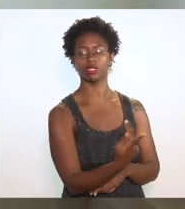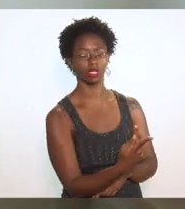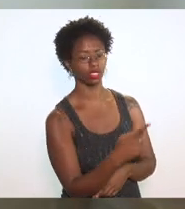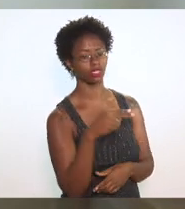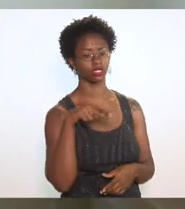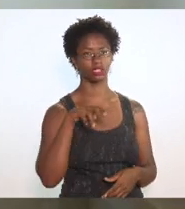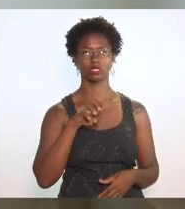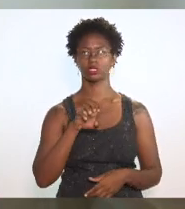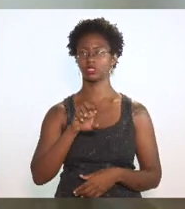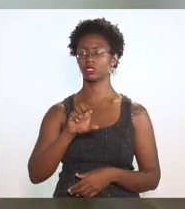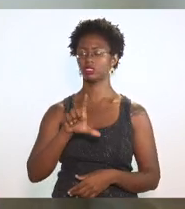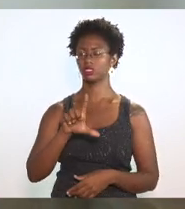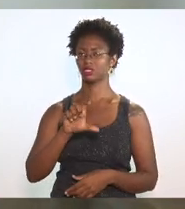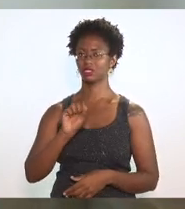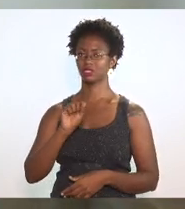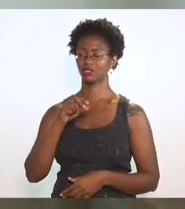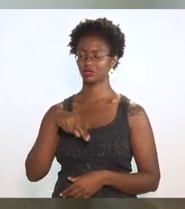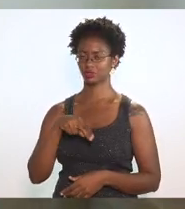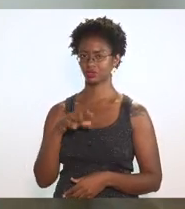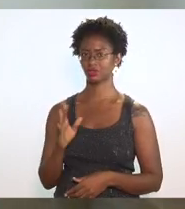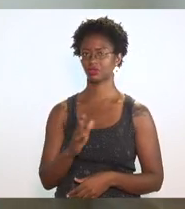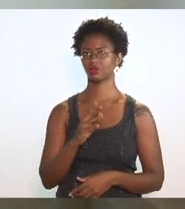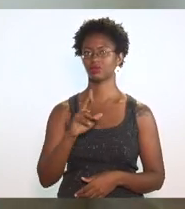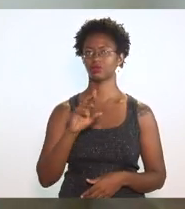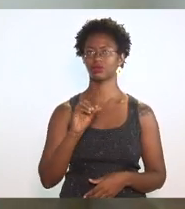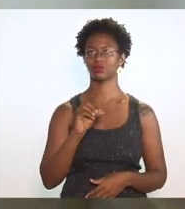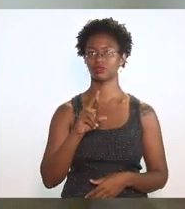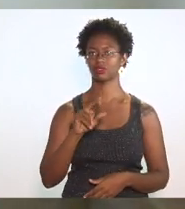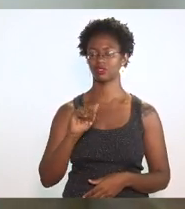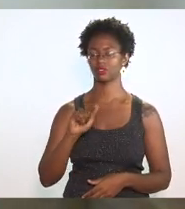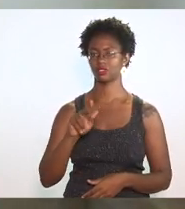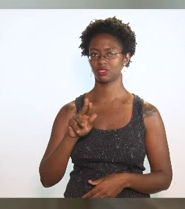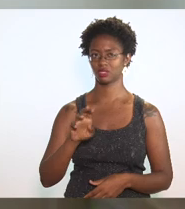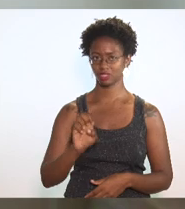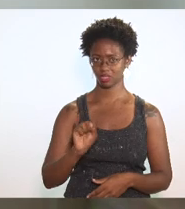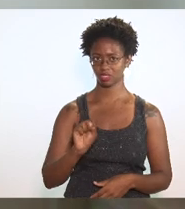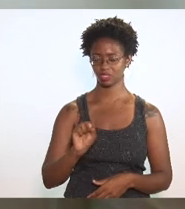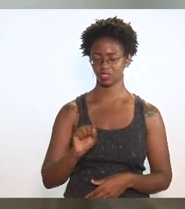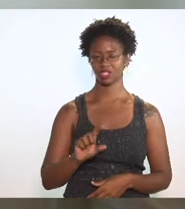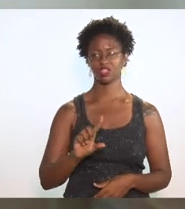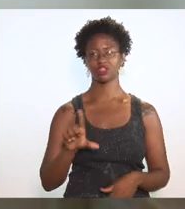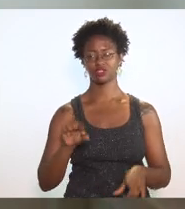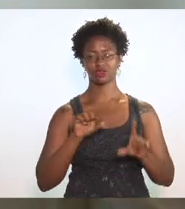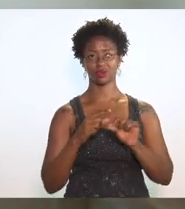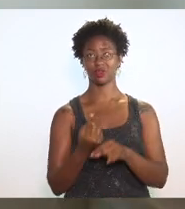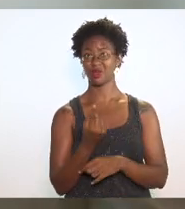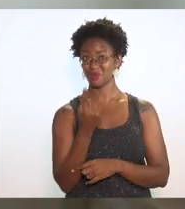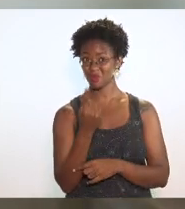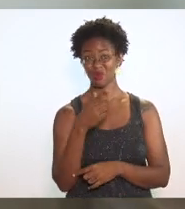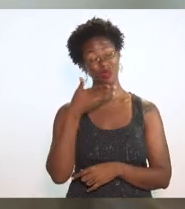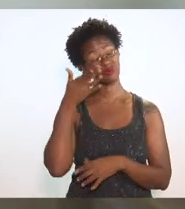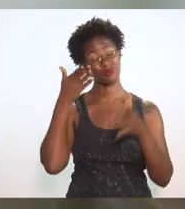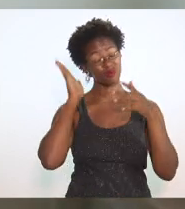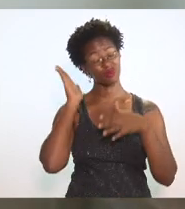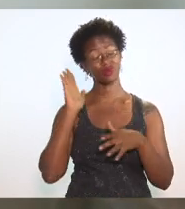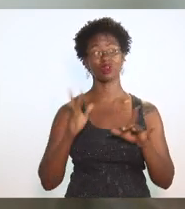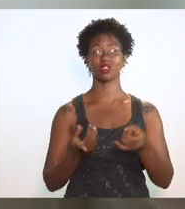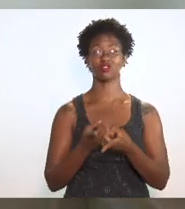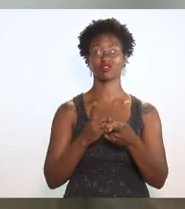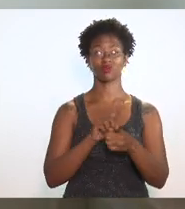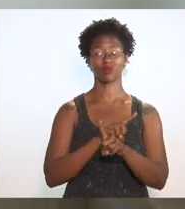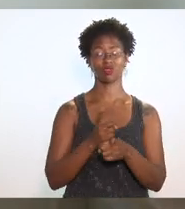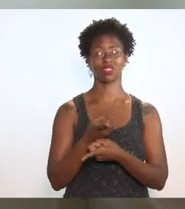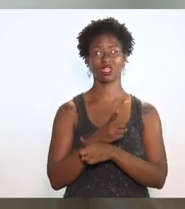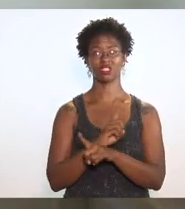Rodrigues a unanimidade é burra e as contradições fazem nascer a